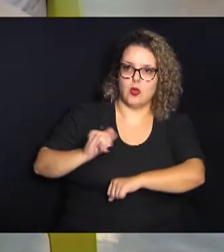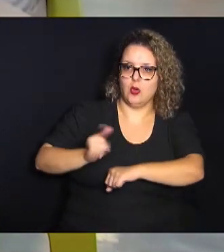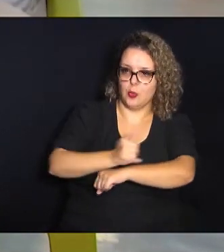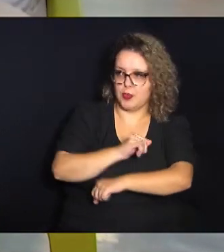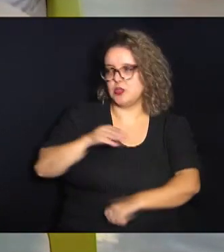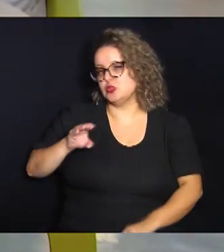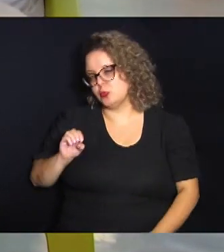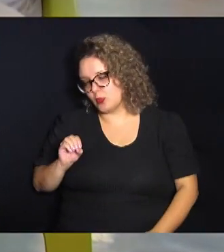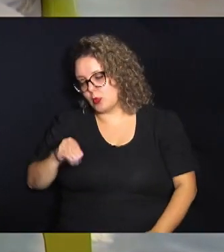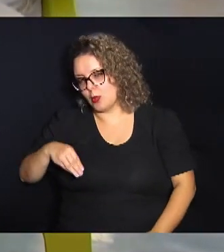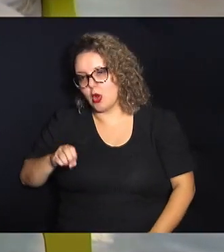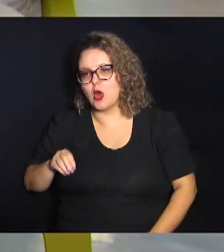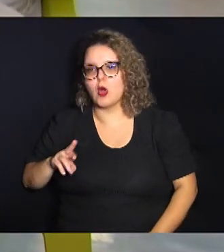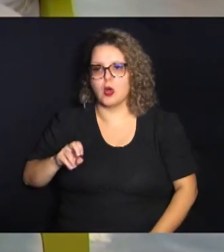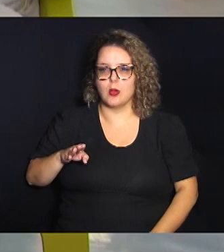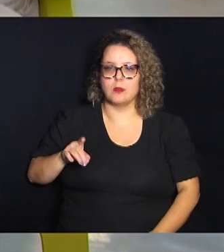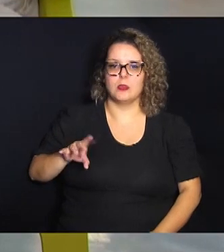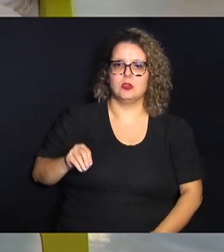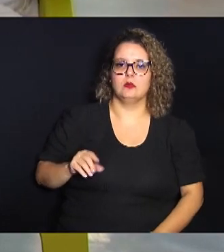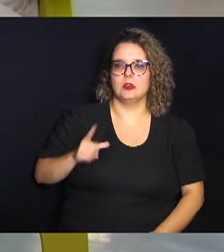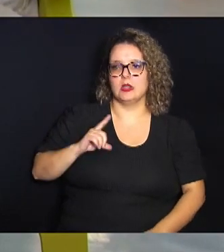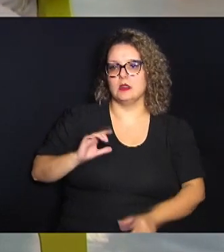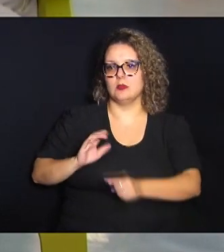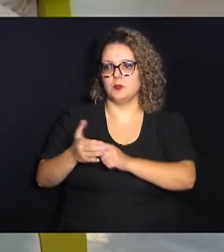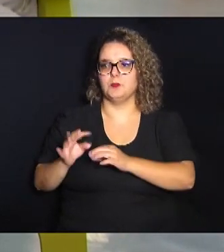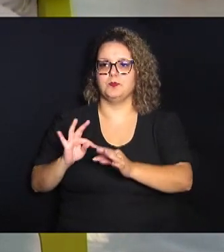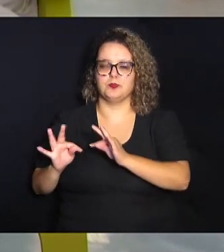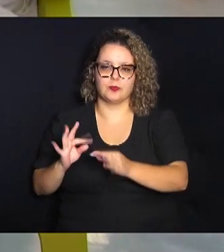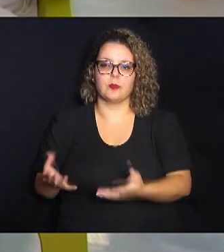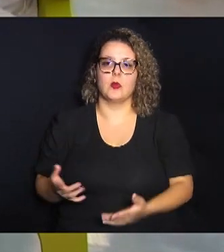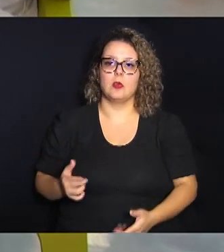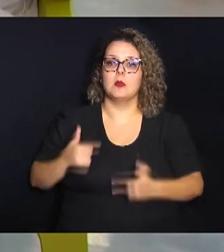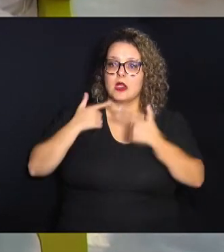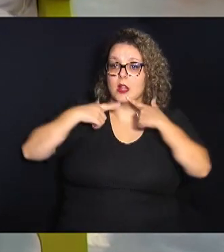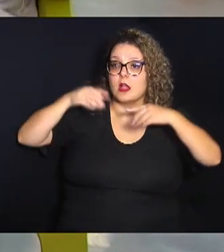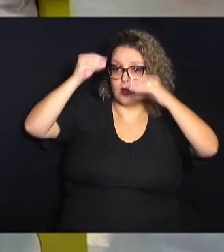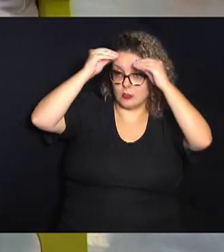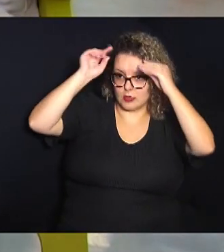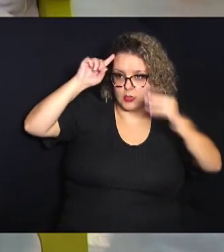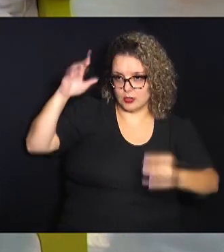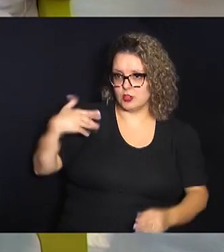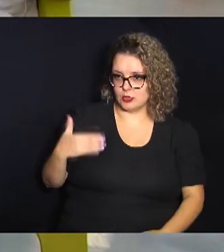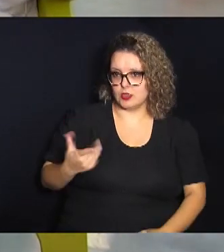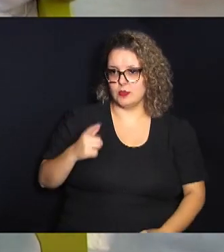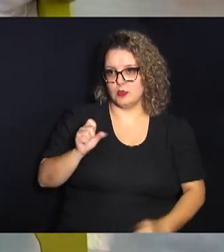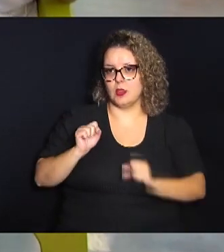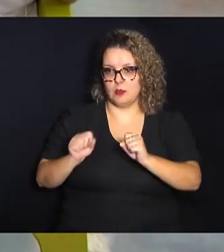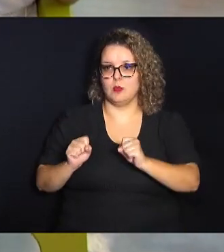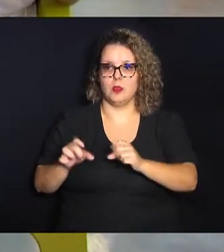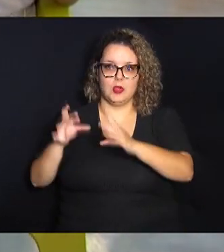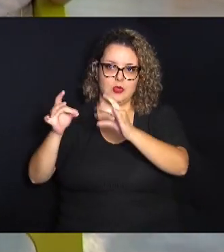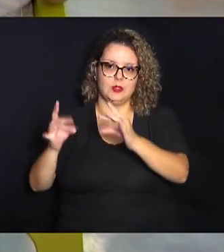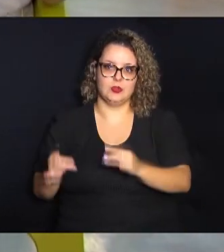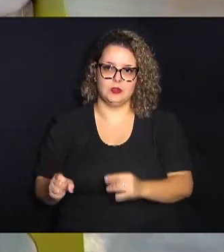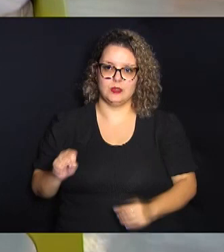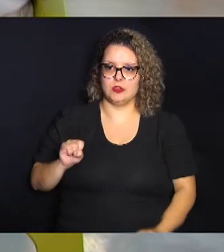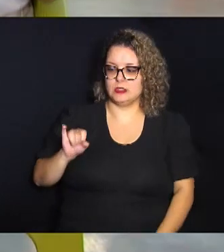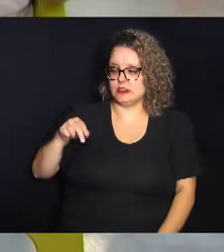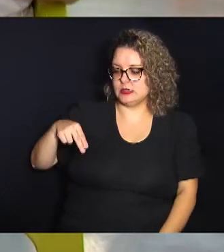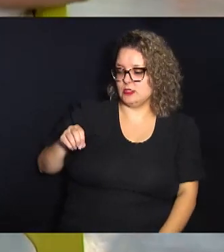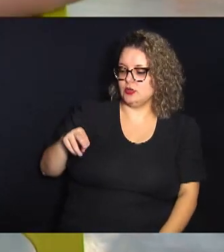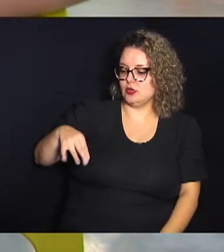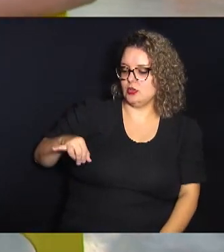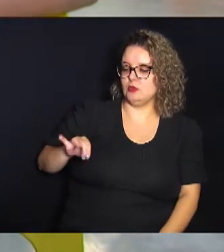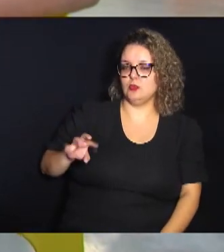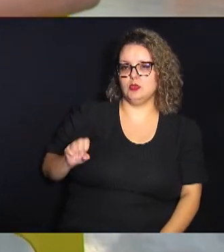umas distinções na parte técnica mas na linguagem coloquial na linguagem cotidiana a gente pode classificar assim como sinônimos perfeitos porque o